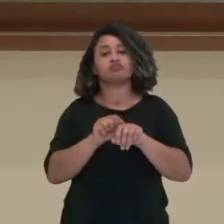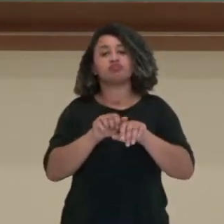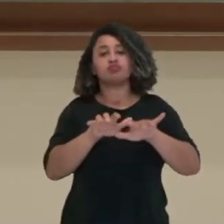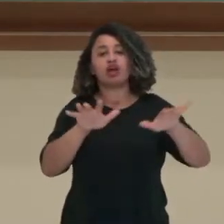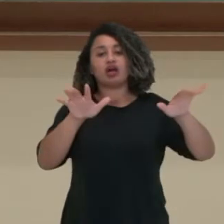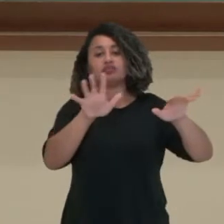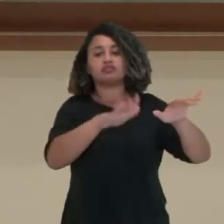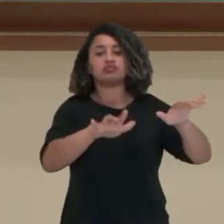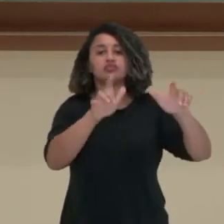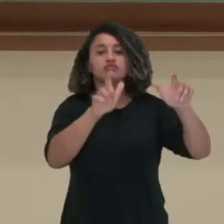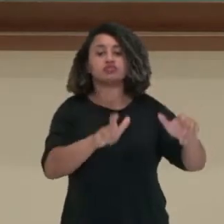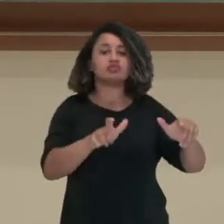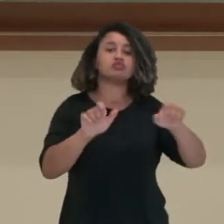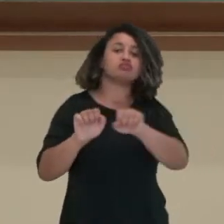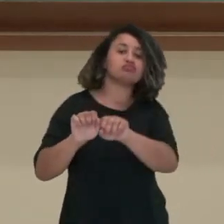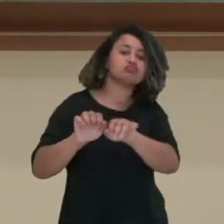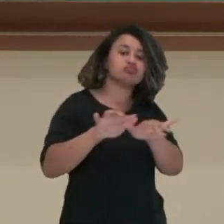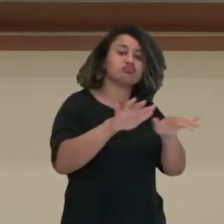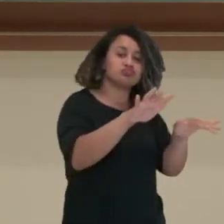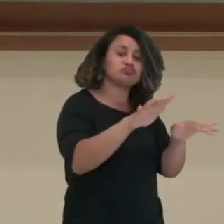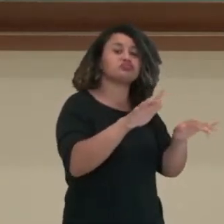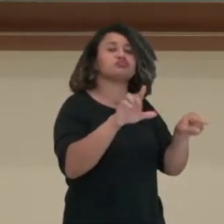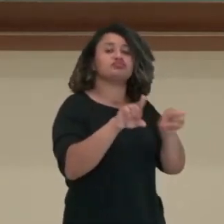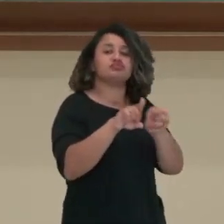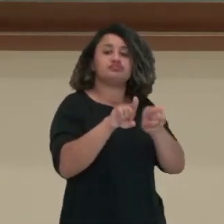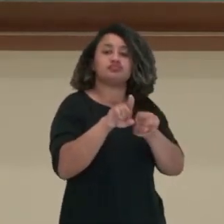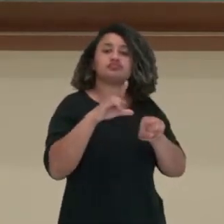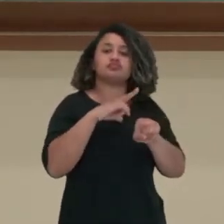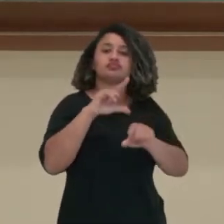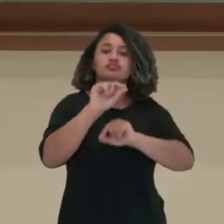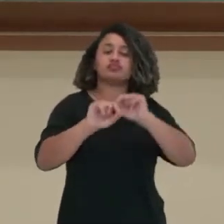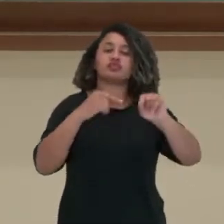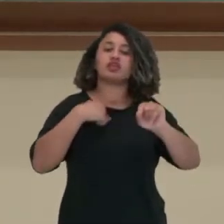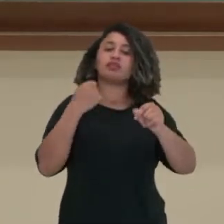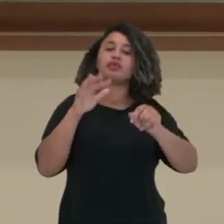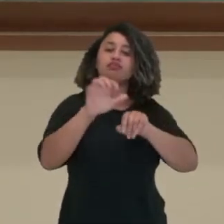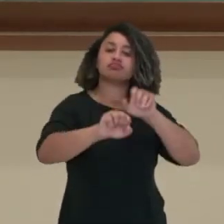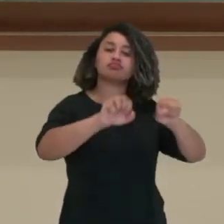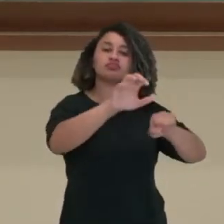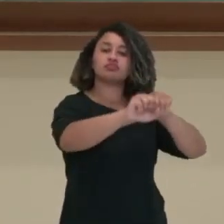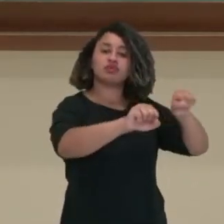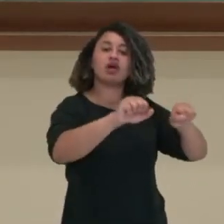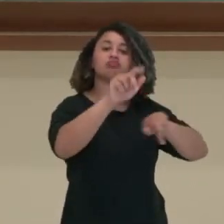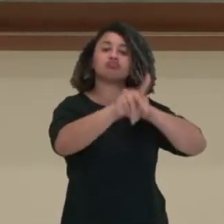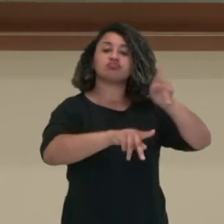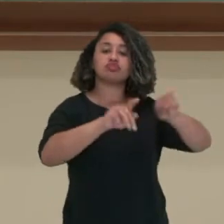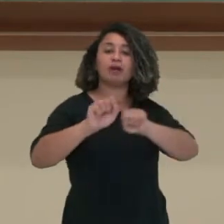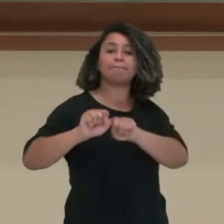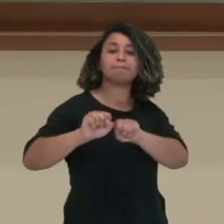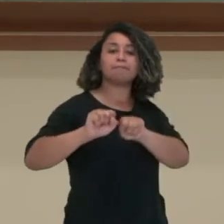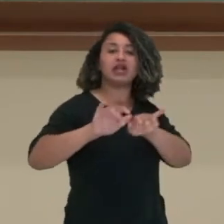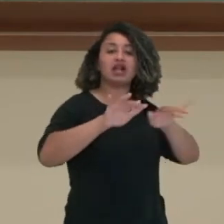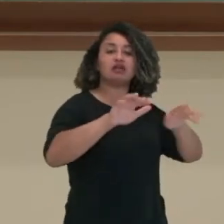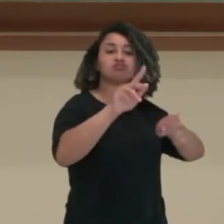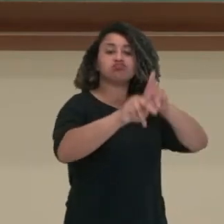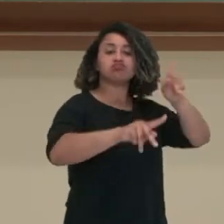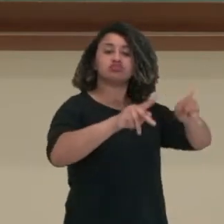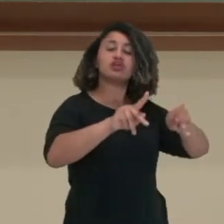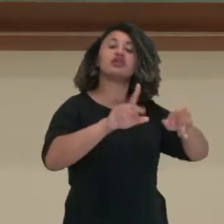território e sua interiorização e, junto com ela, houve a necessidade de ocupar com população esse território, para